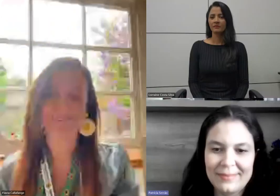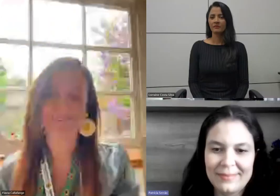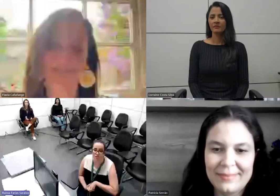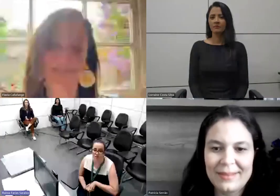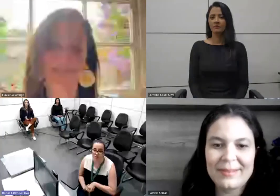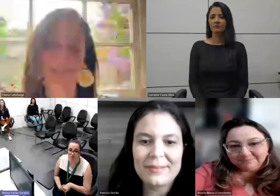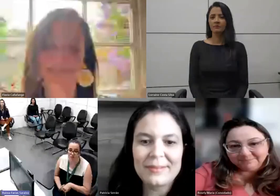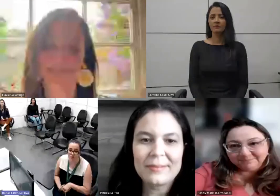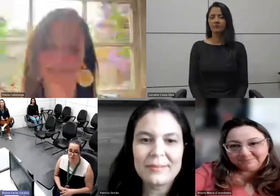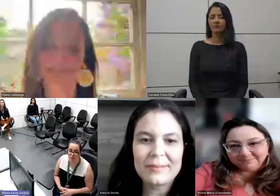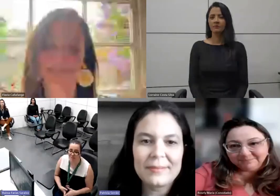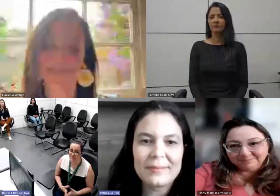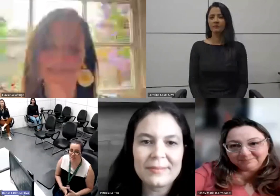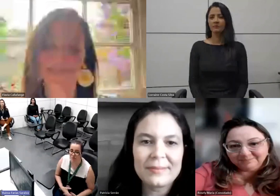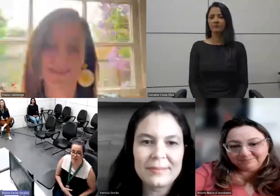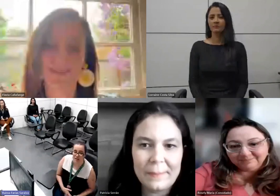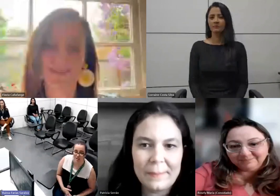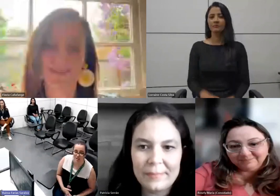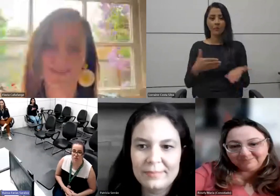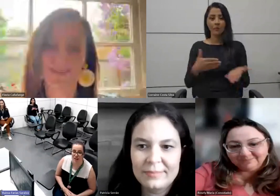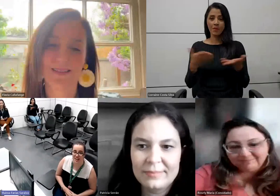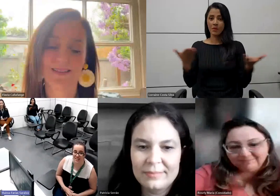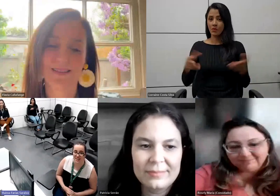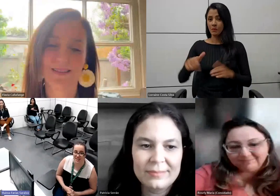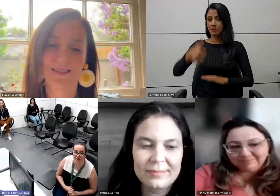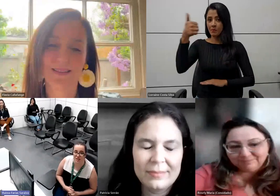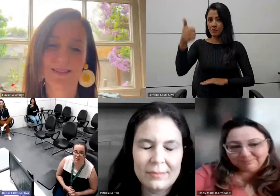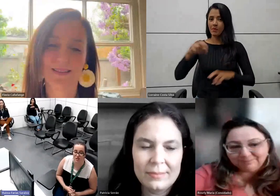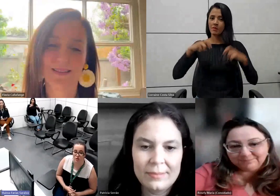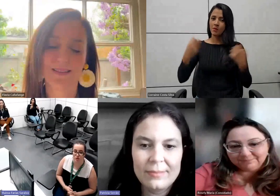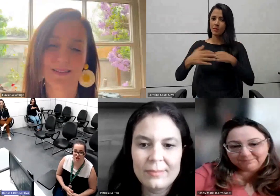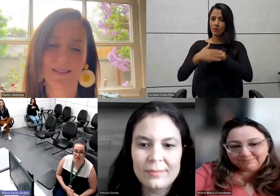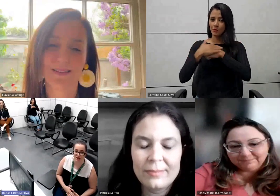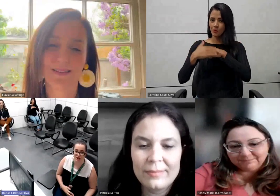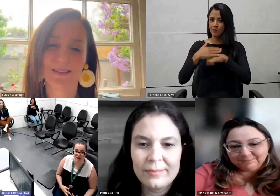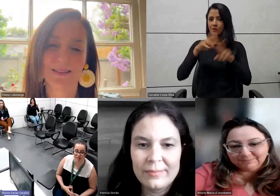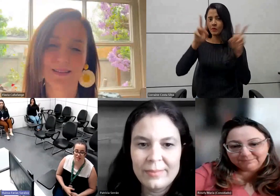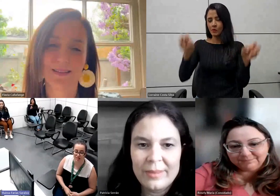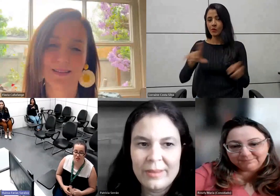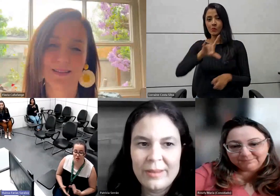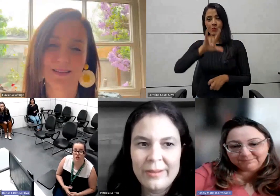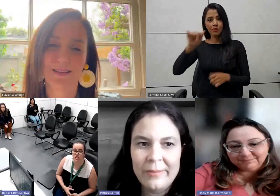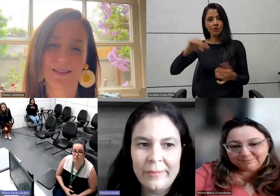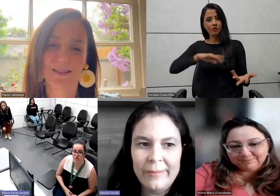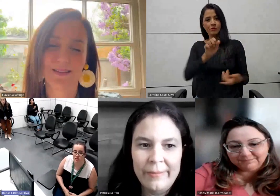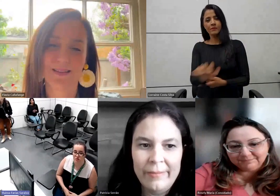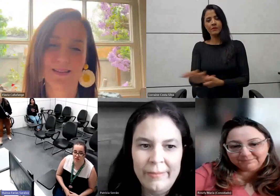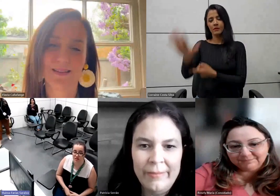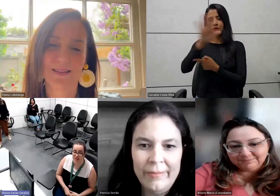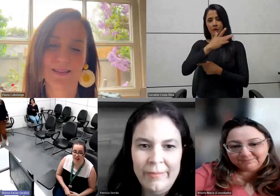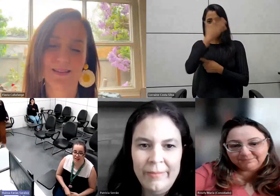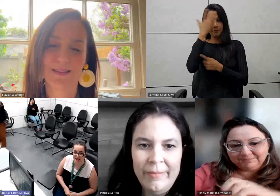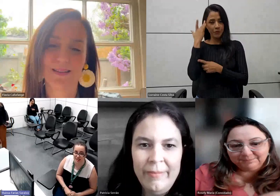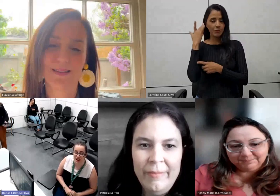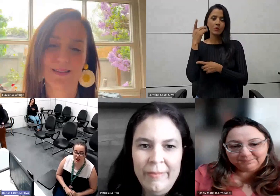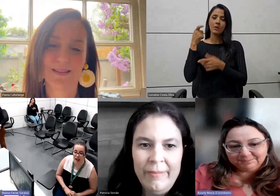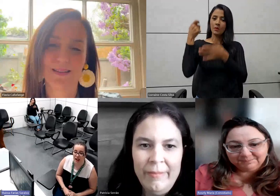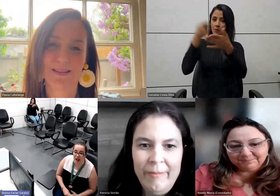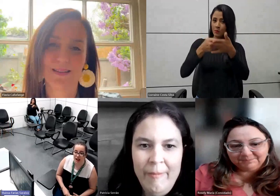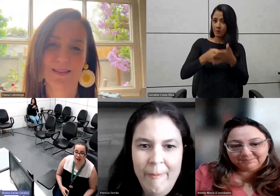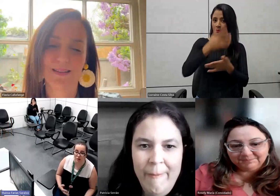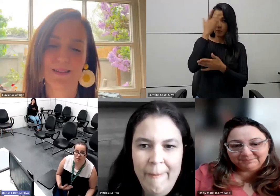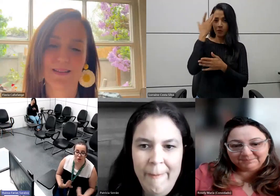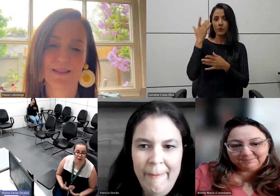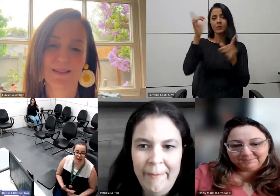Bom, gente, vamos começar essa nossa primeira roda de conversa aí sobre o Dia Nacional de Luta das Pessoas com Deficiência.